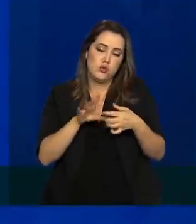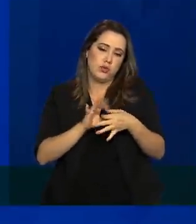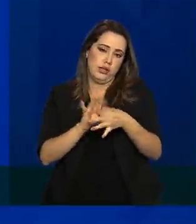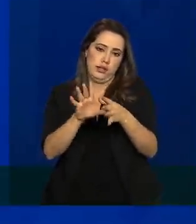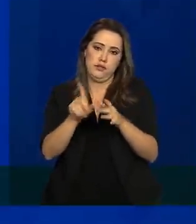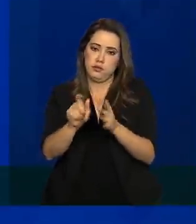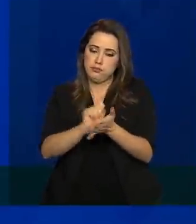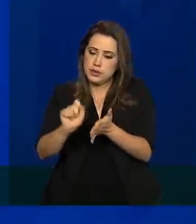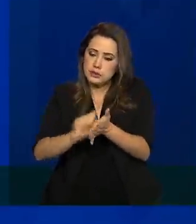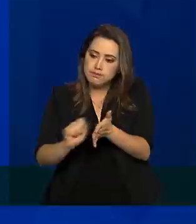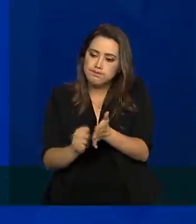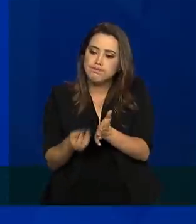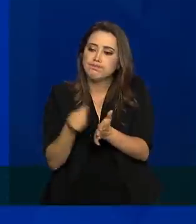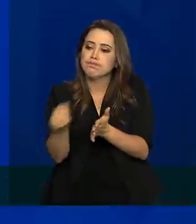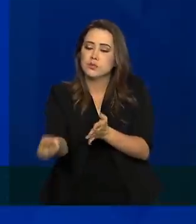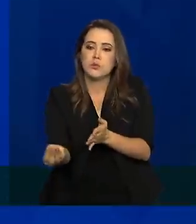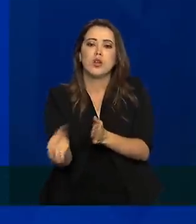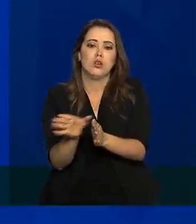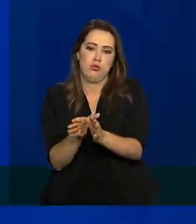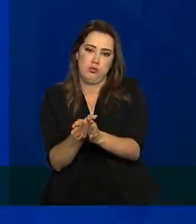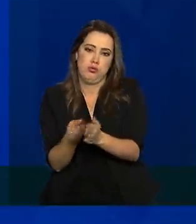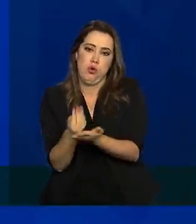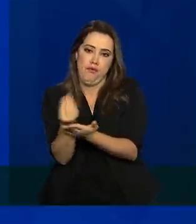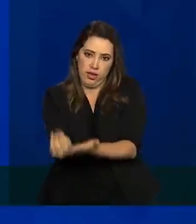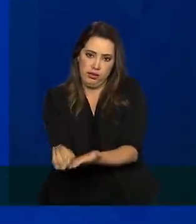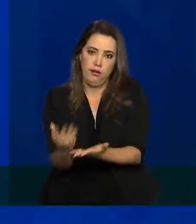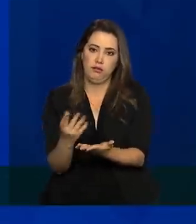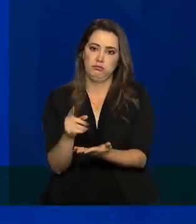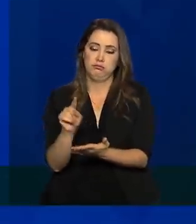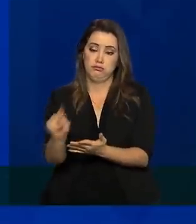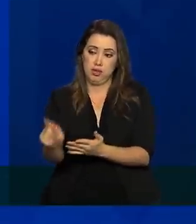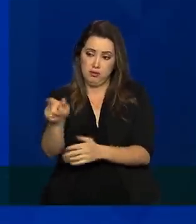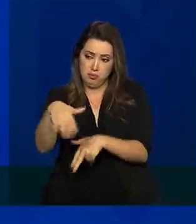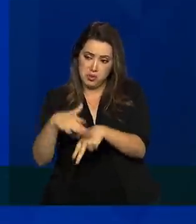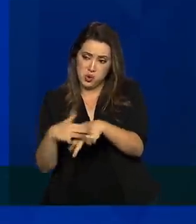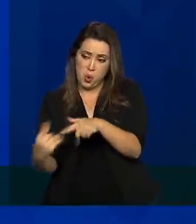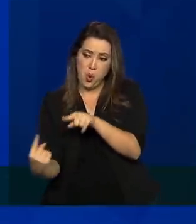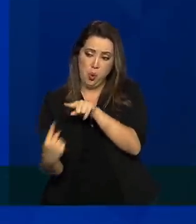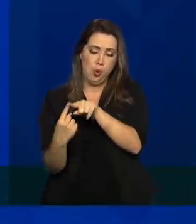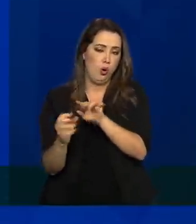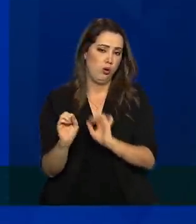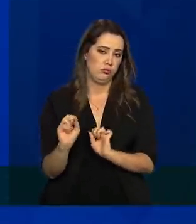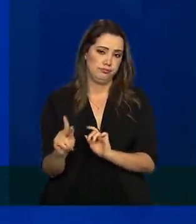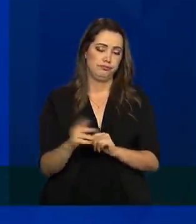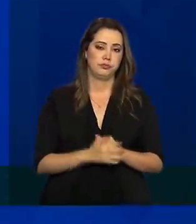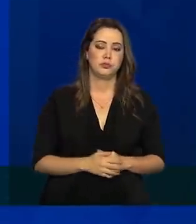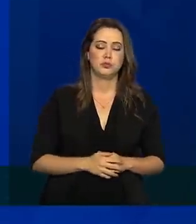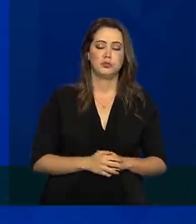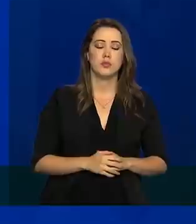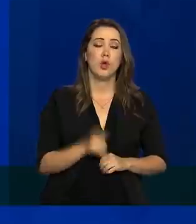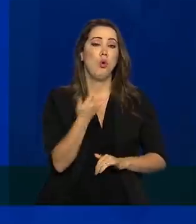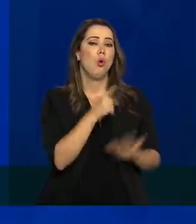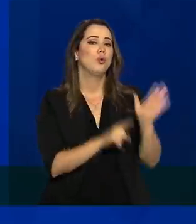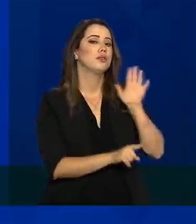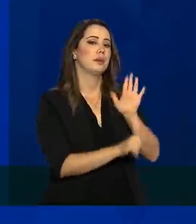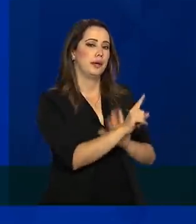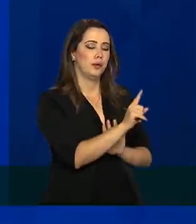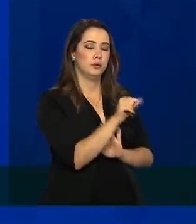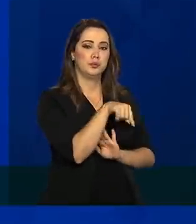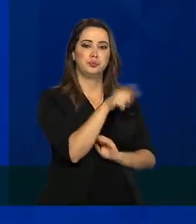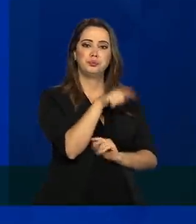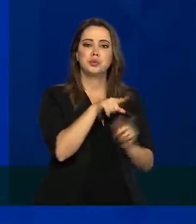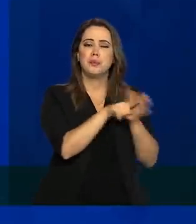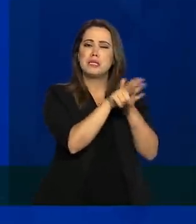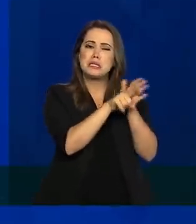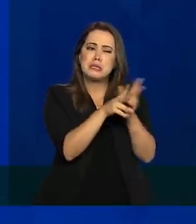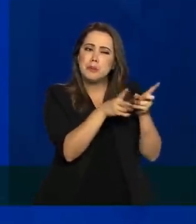do Tempo, aproveita esse slide da pesquisa sobre distanciamento social e pergunta. A pesquisa descobriu que a maior parte das pessoas